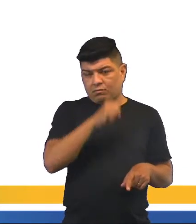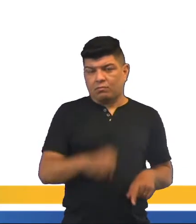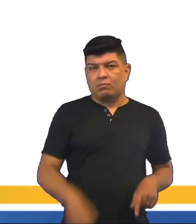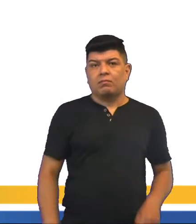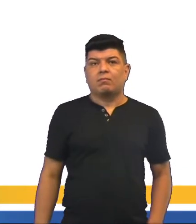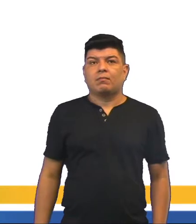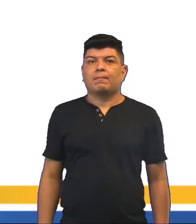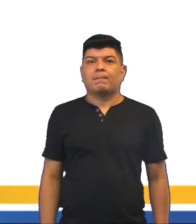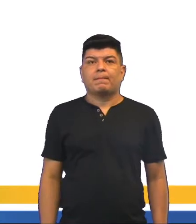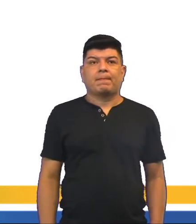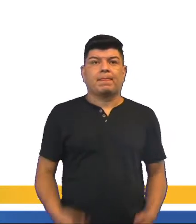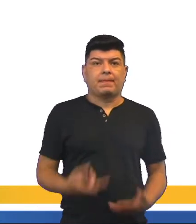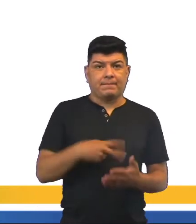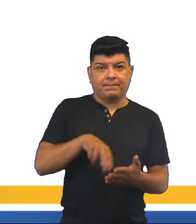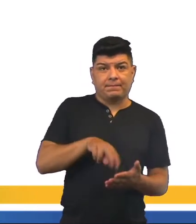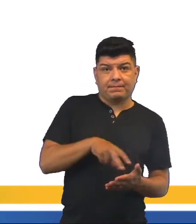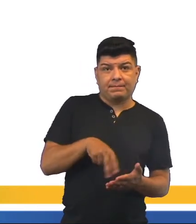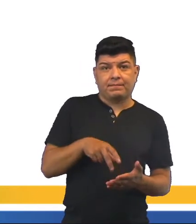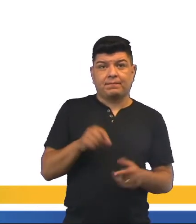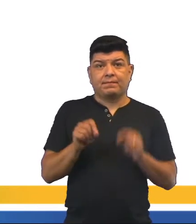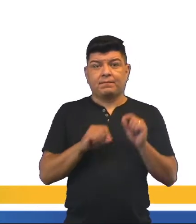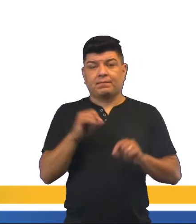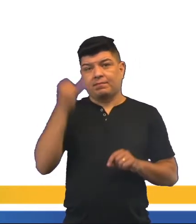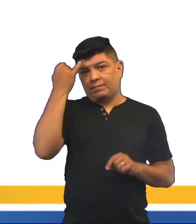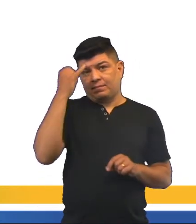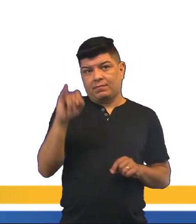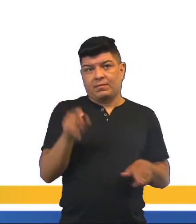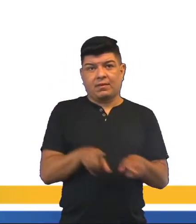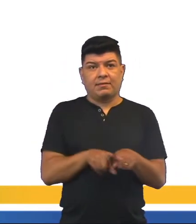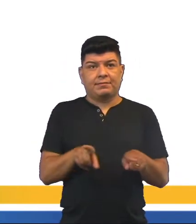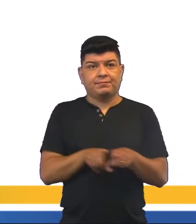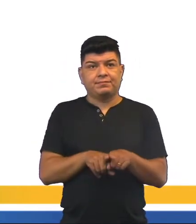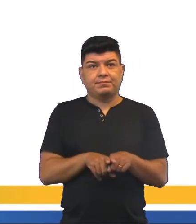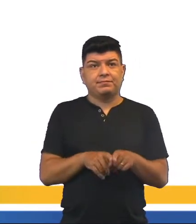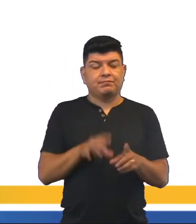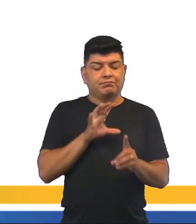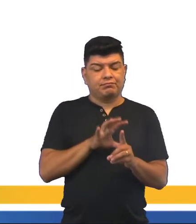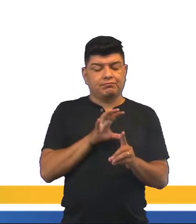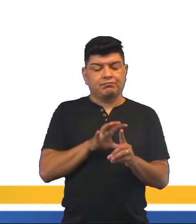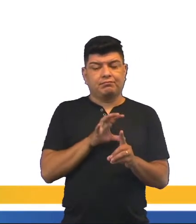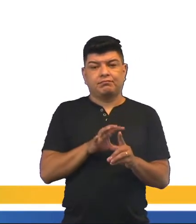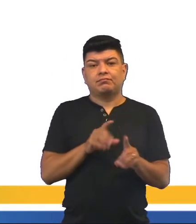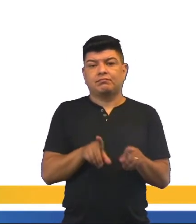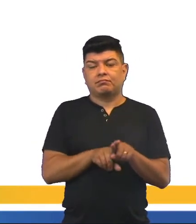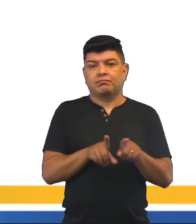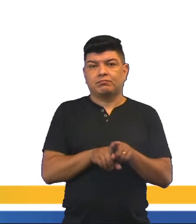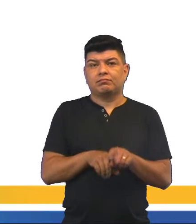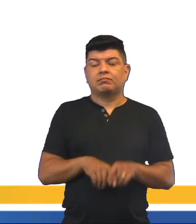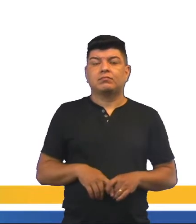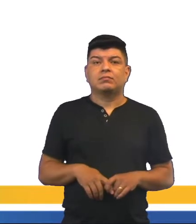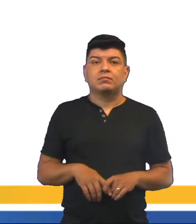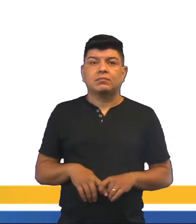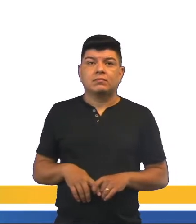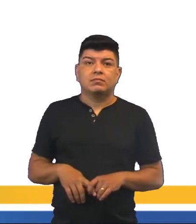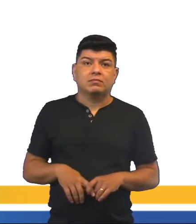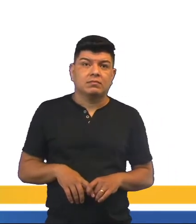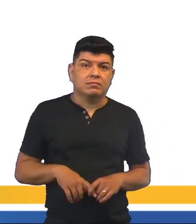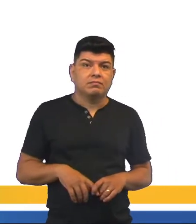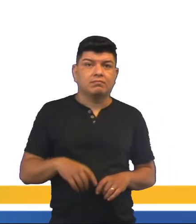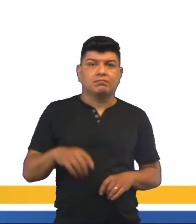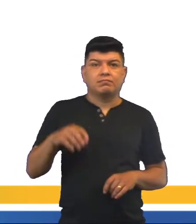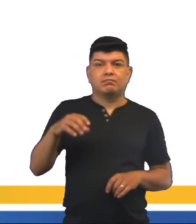A dança estimula a criatividade, né? Estimula a criatividade, desculpa, e a